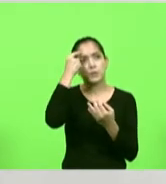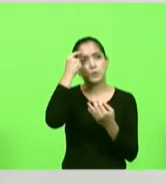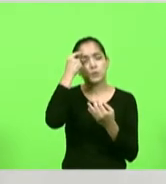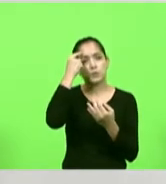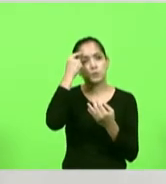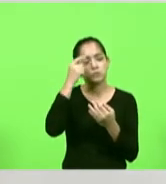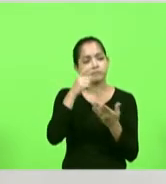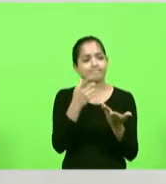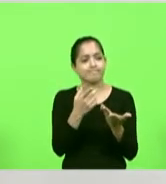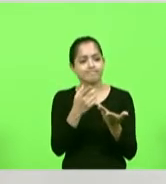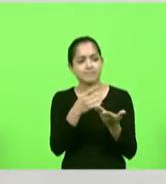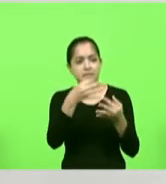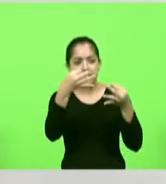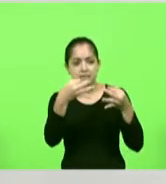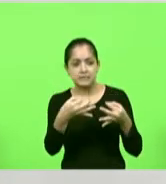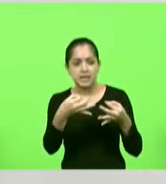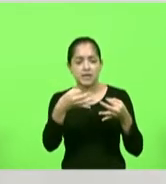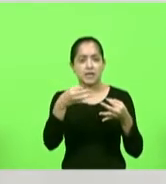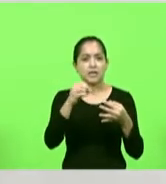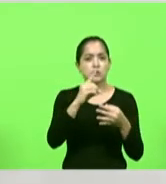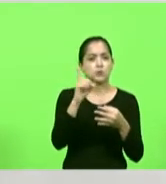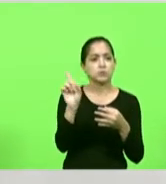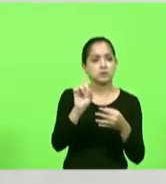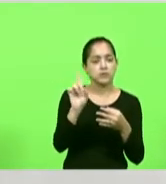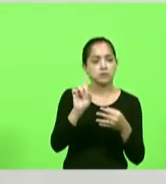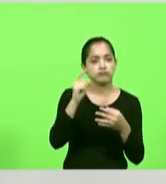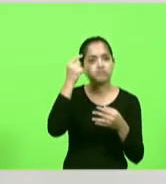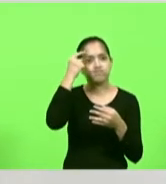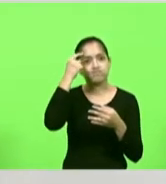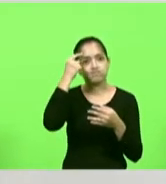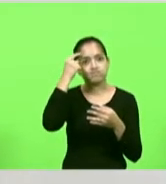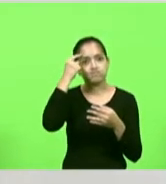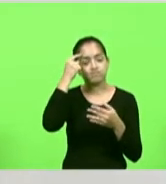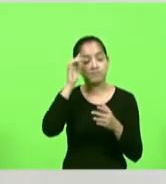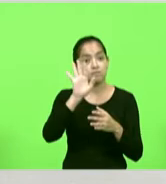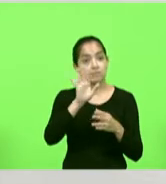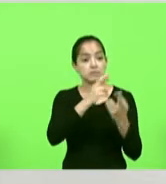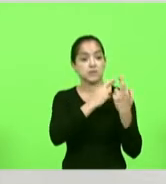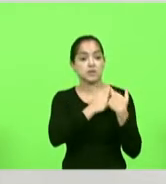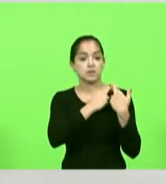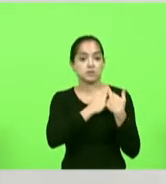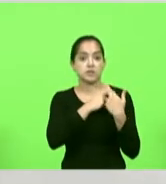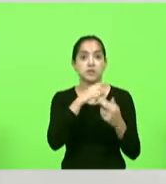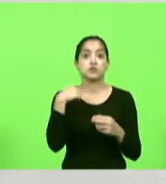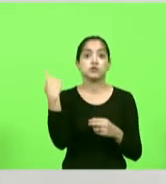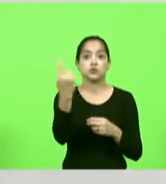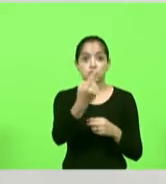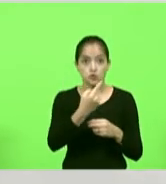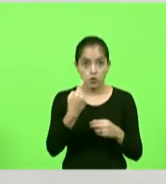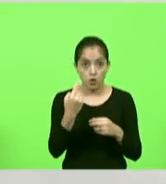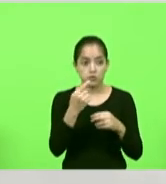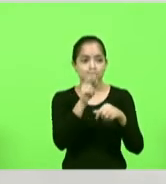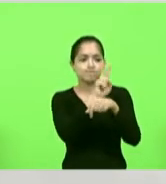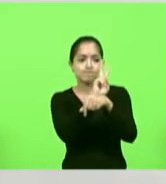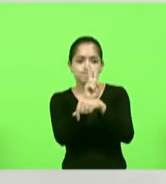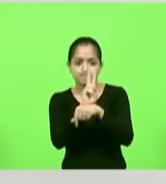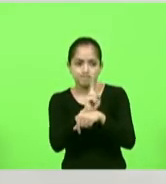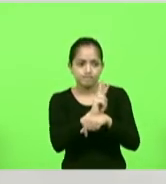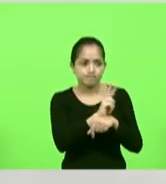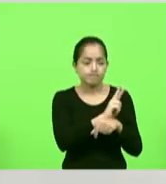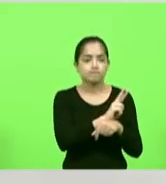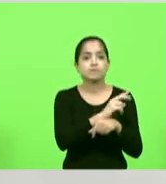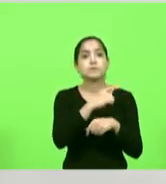é ou será que não é e nós temos a responsabilidade nós como fiscalizadores nós temos a